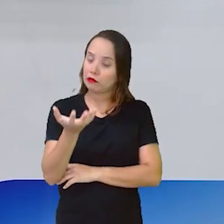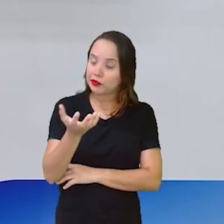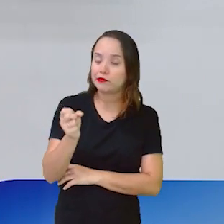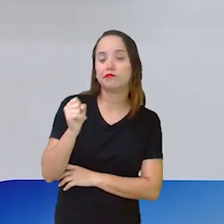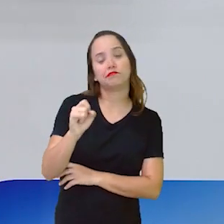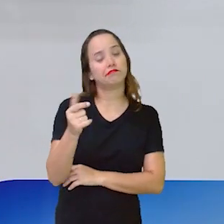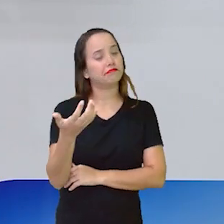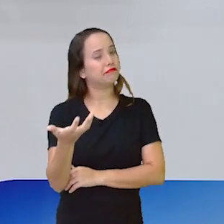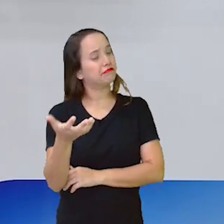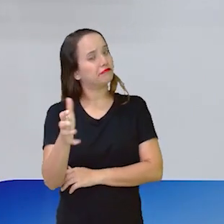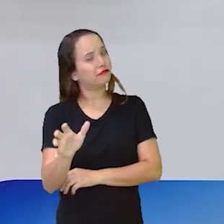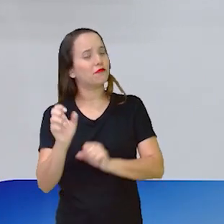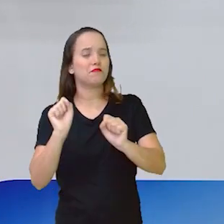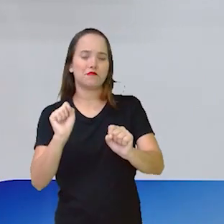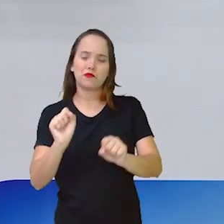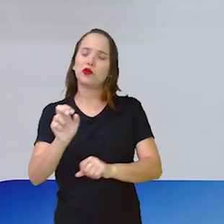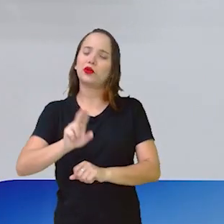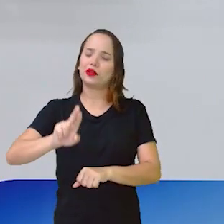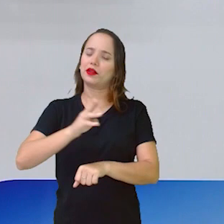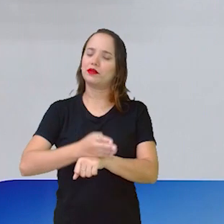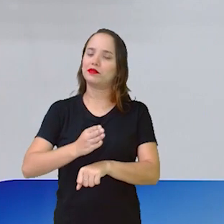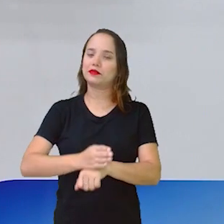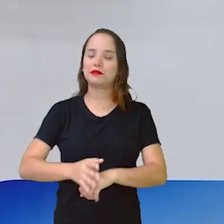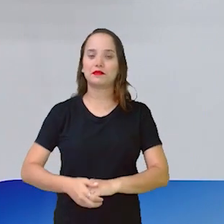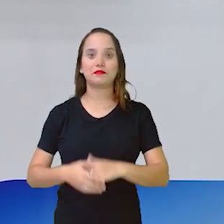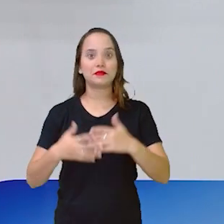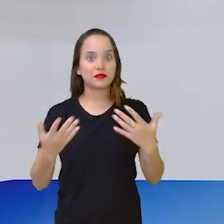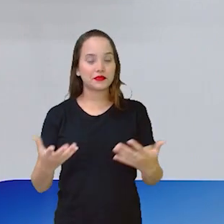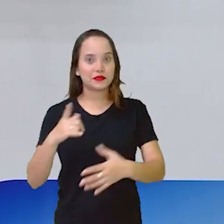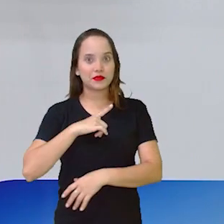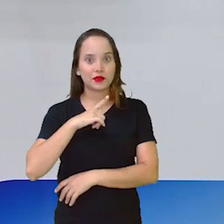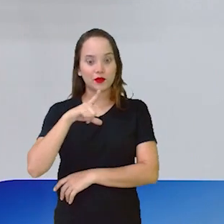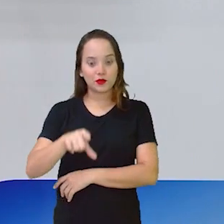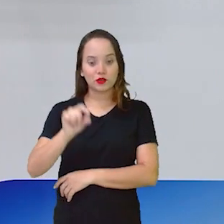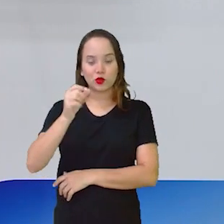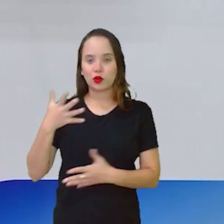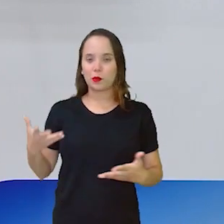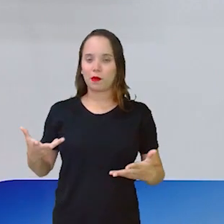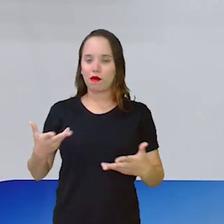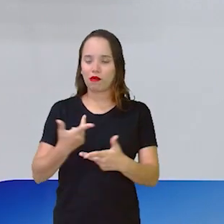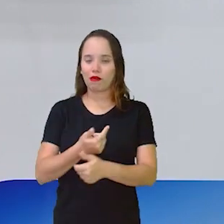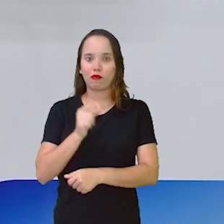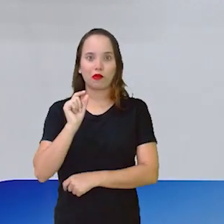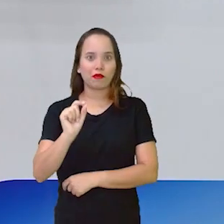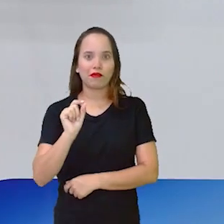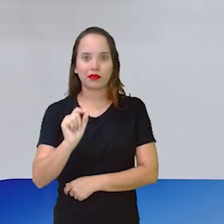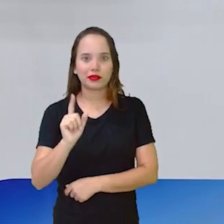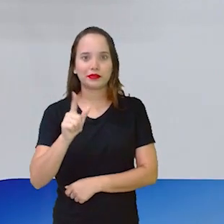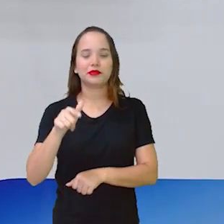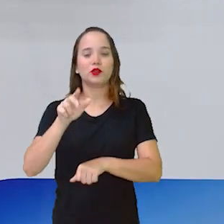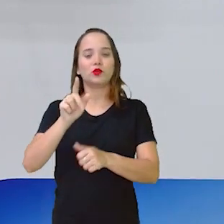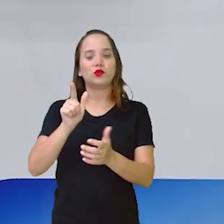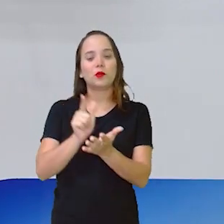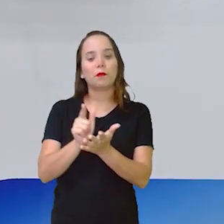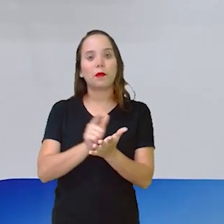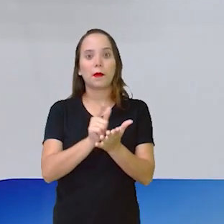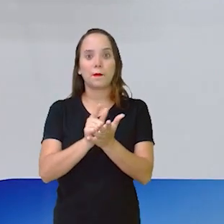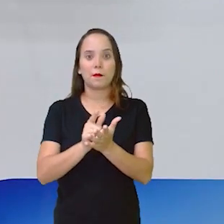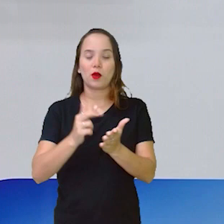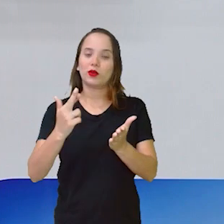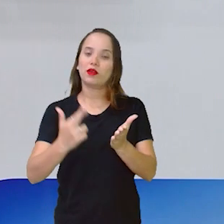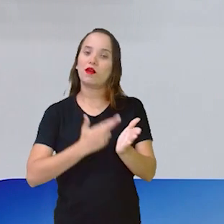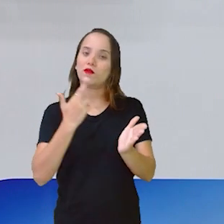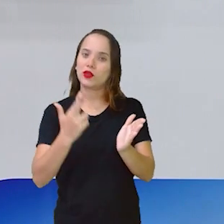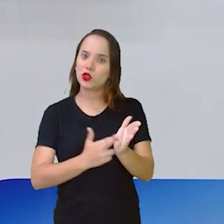se não quiserem, também pode assim. Ah, e uma opção maravilhosa também é usar aqueles papéis de revista.